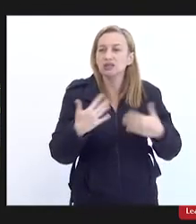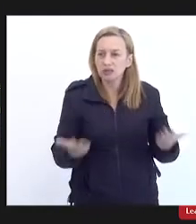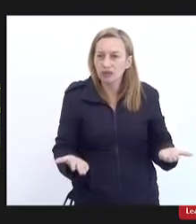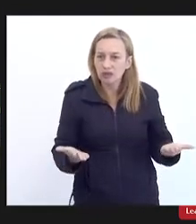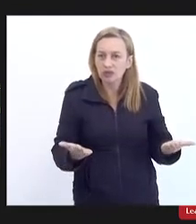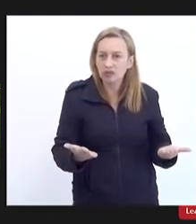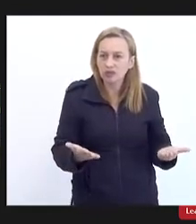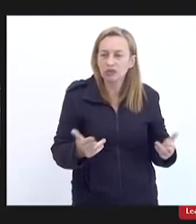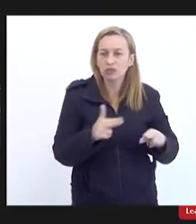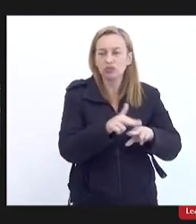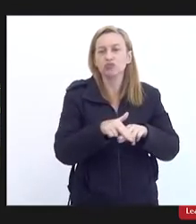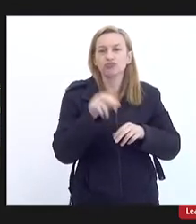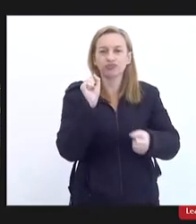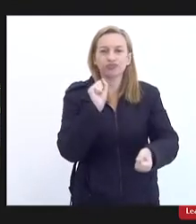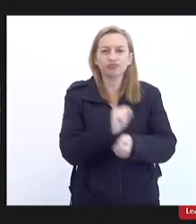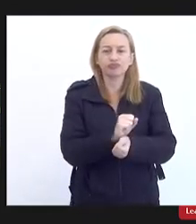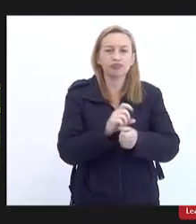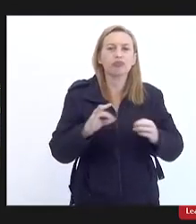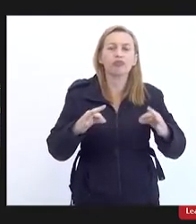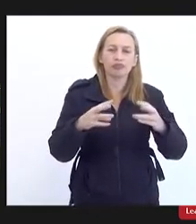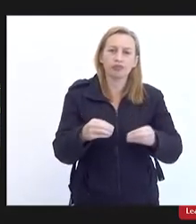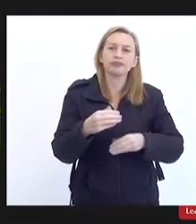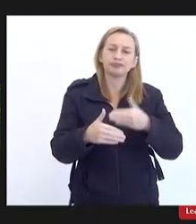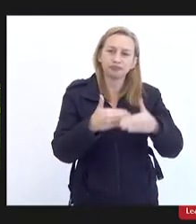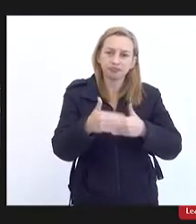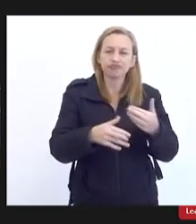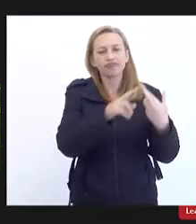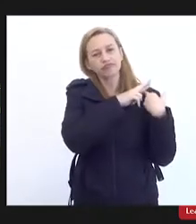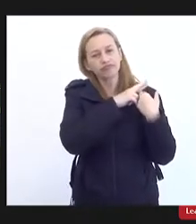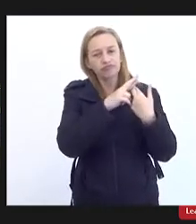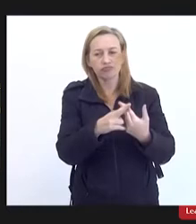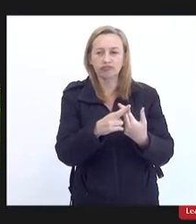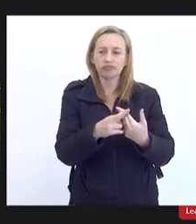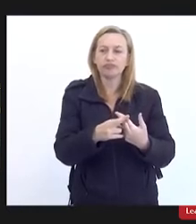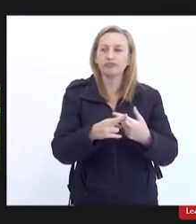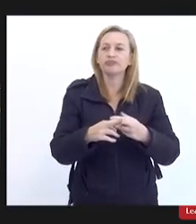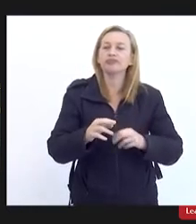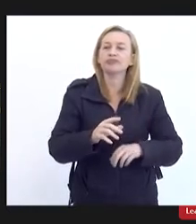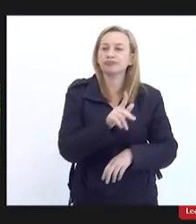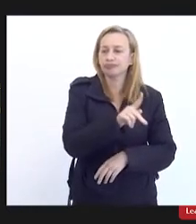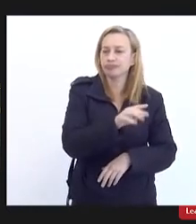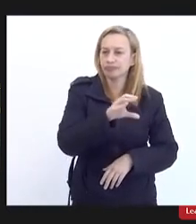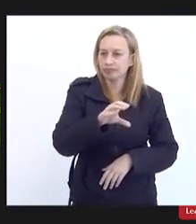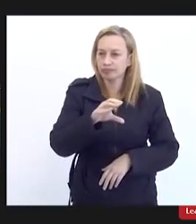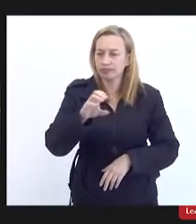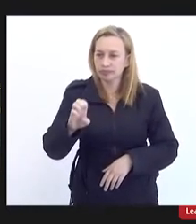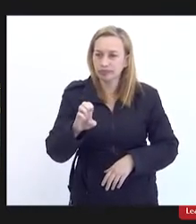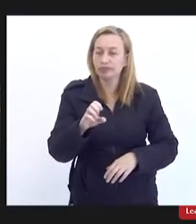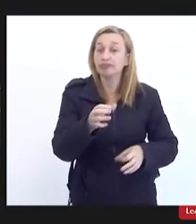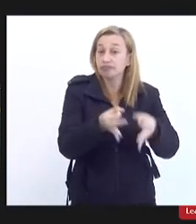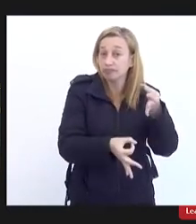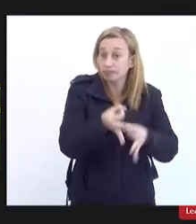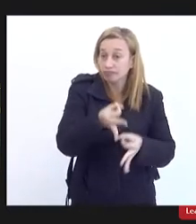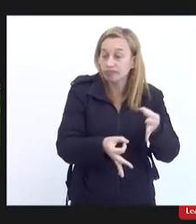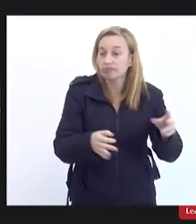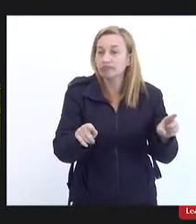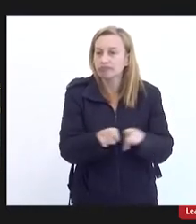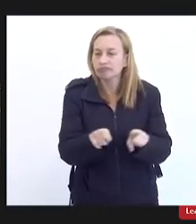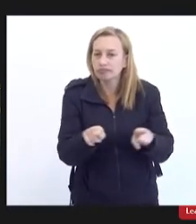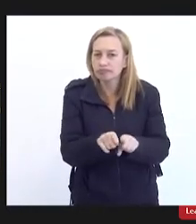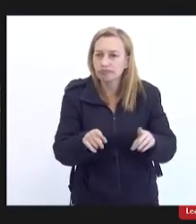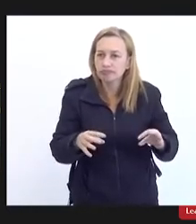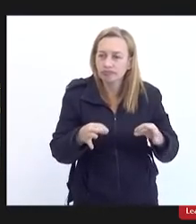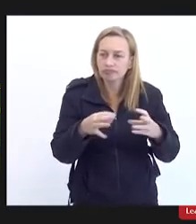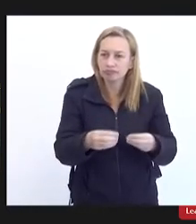ser motivo de paralisação de todo esse processo de responsabilização perante o TCE perante a justiça inclusive dos gestores